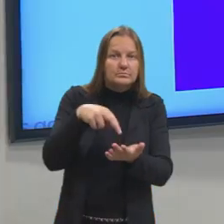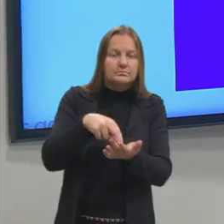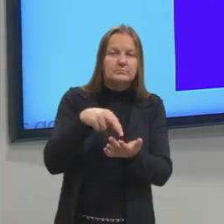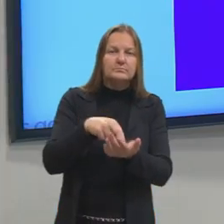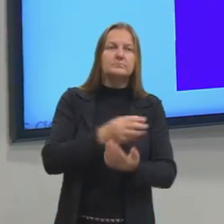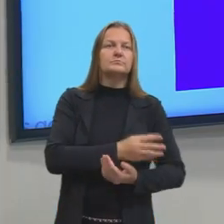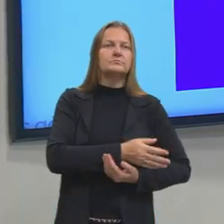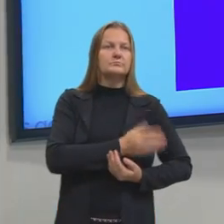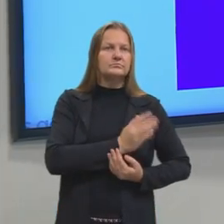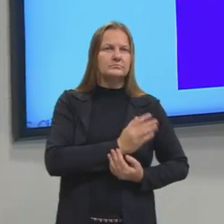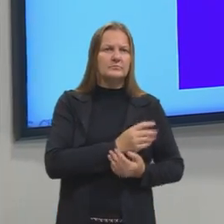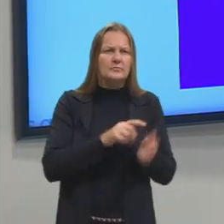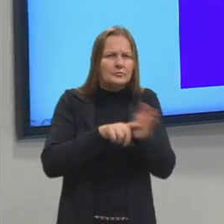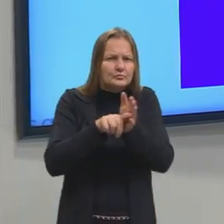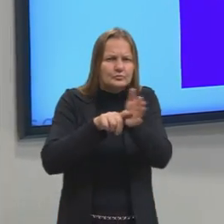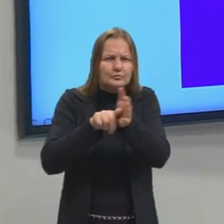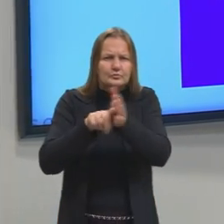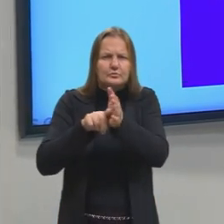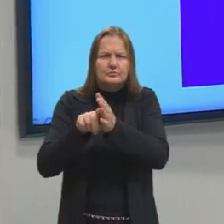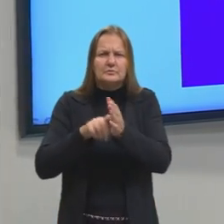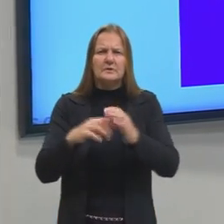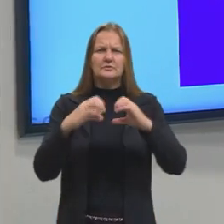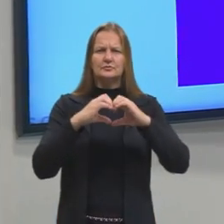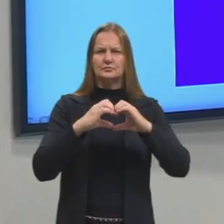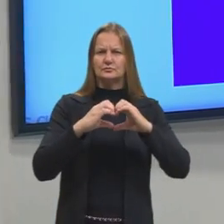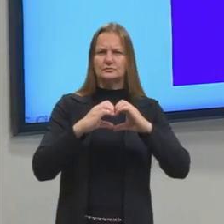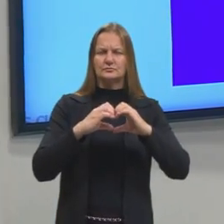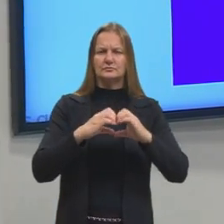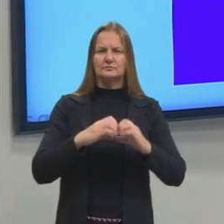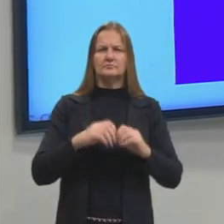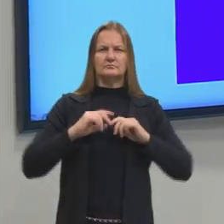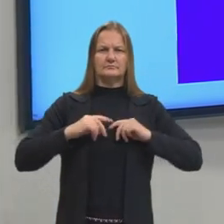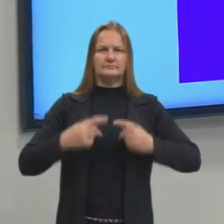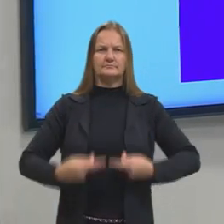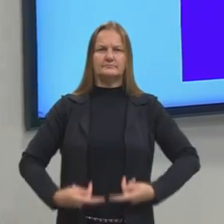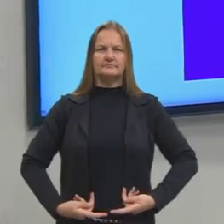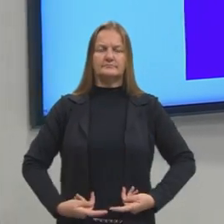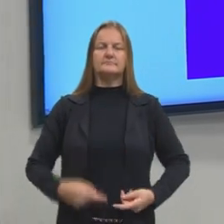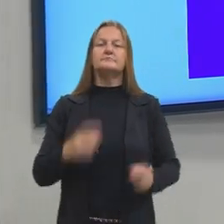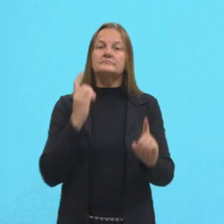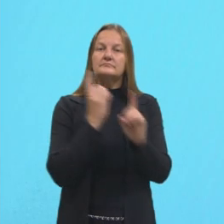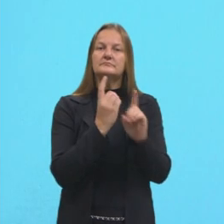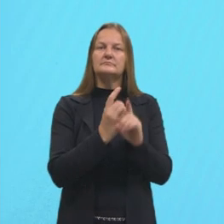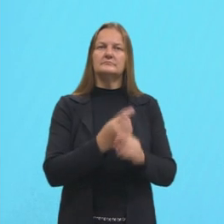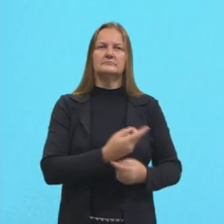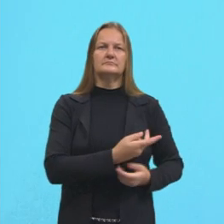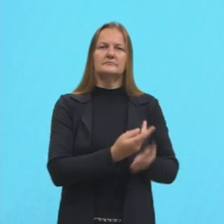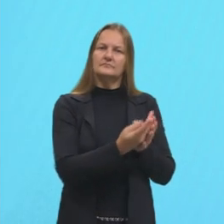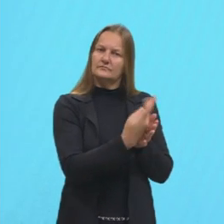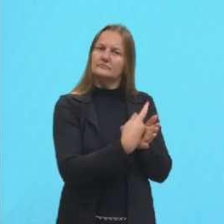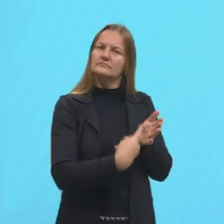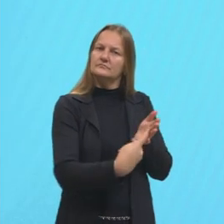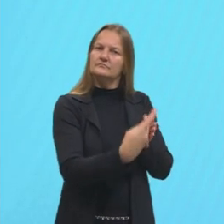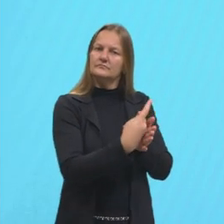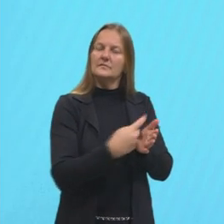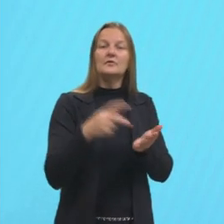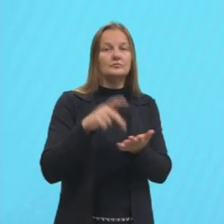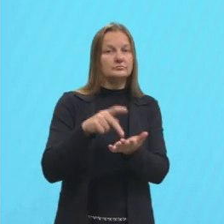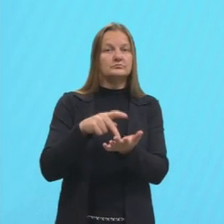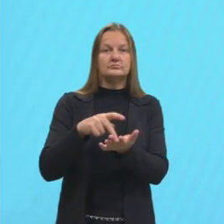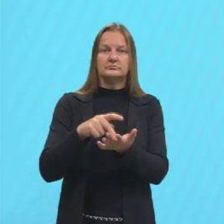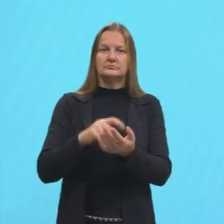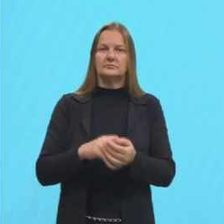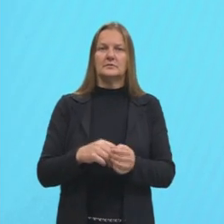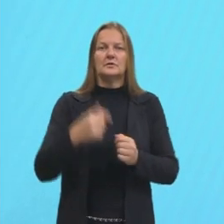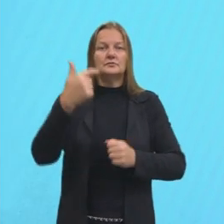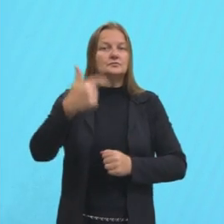gente fosse pensar numa análise de coração humano, a gente encontraria esse desenho aqui. na